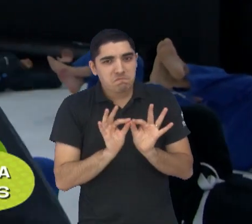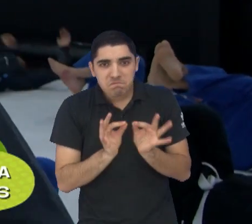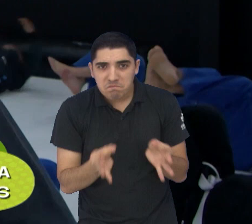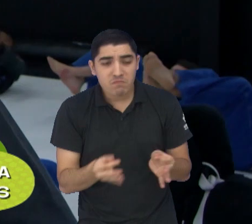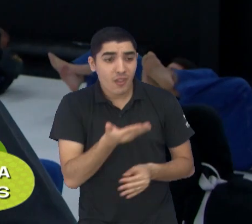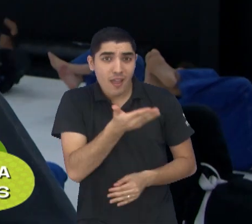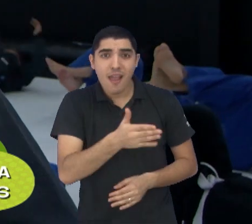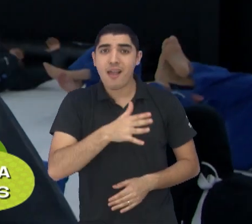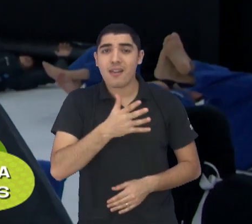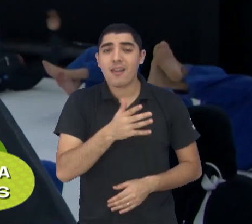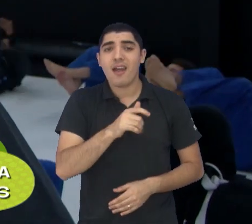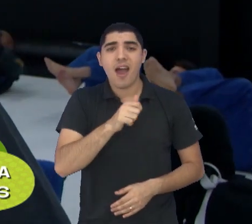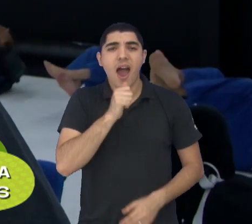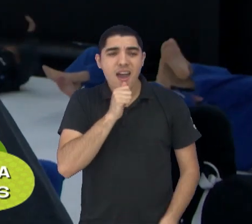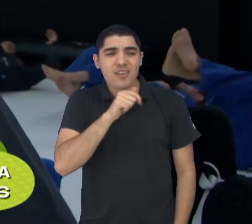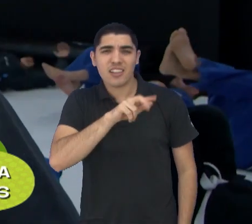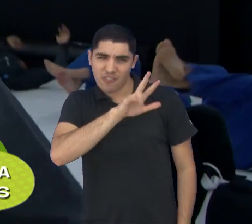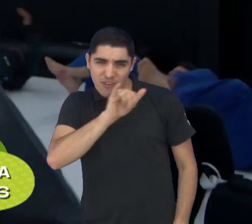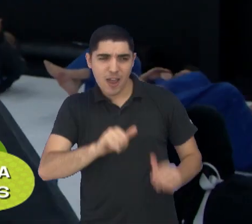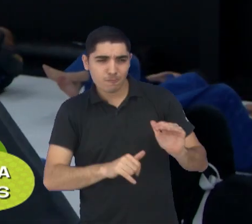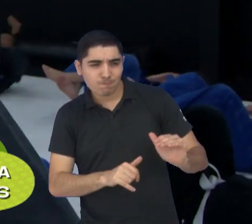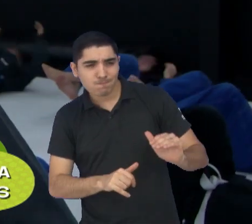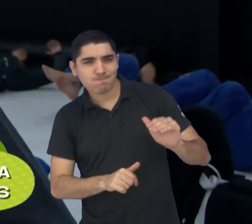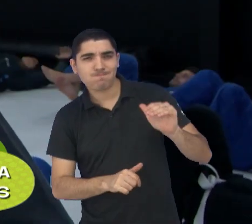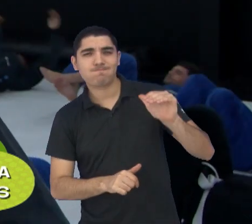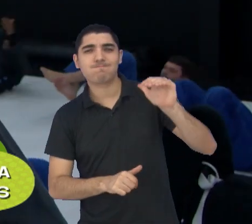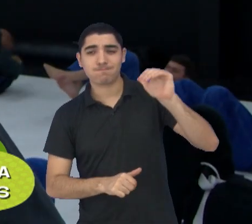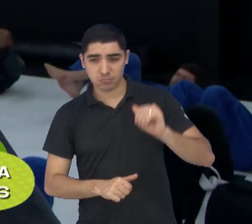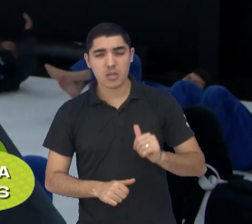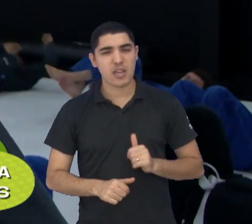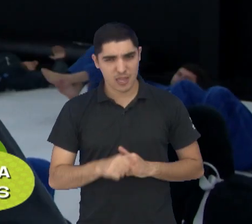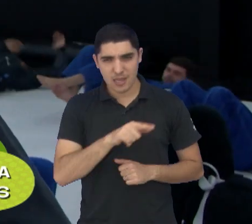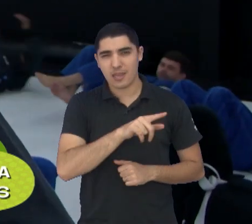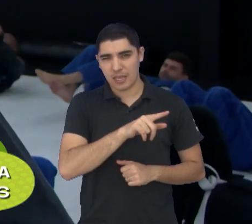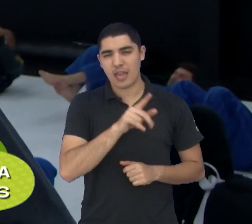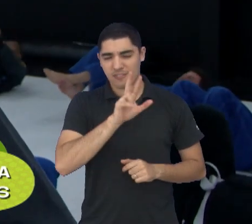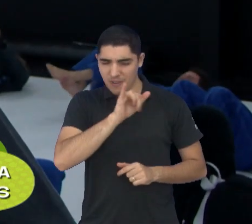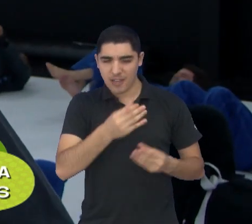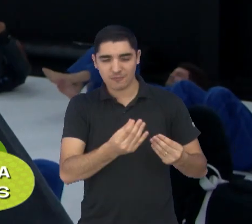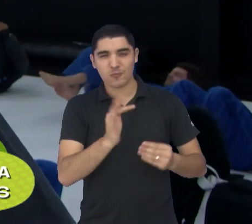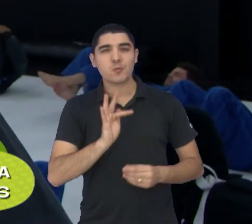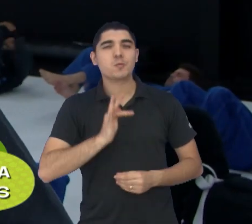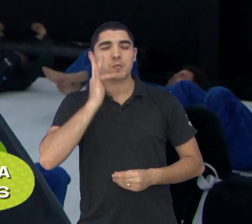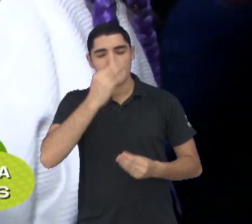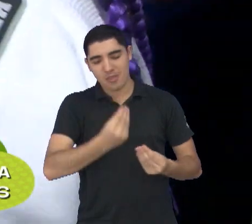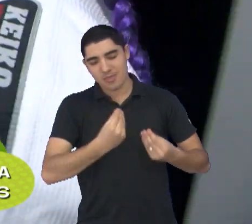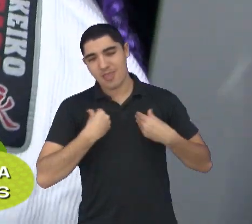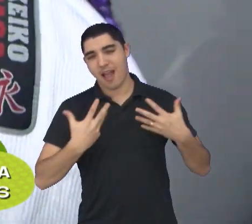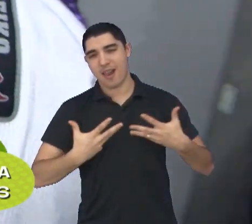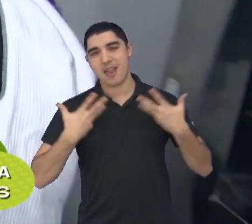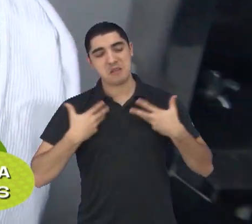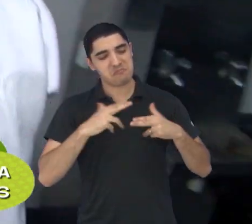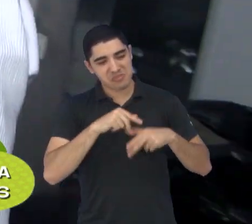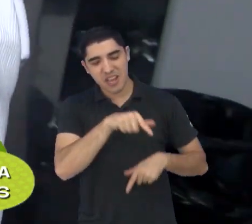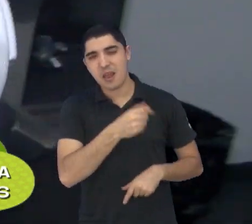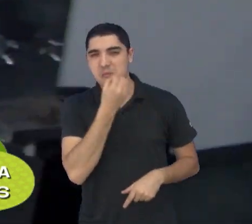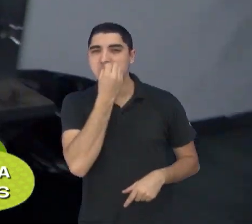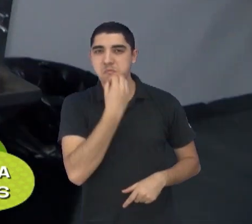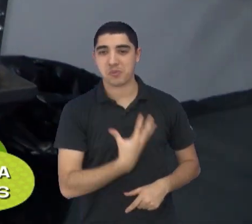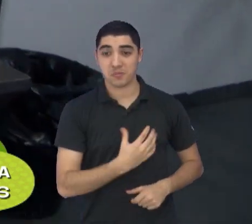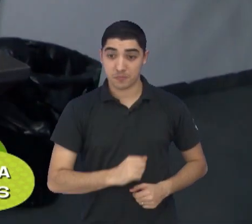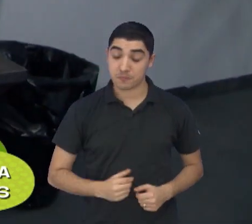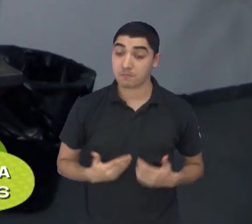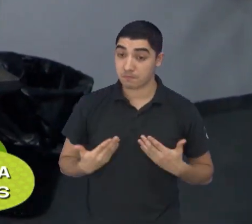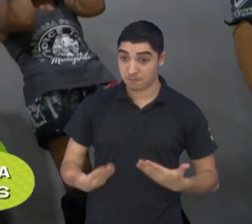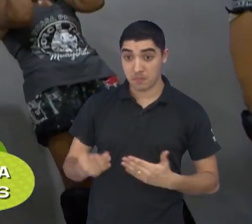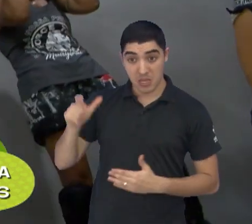criança, né? Que ainda vai crescer muito. E eu tenho certeza que vai dar muita alegria para a gente por isso. Com destaque no Muay Thai